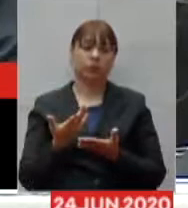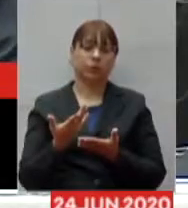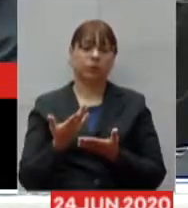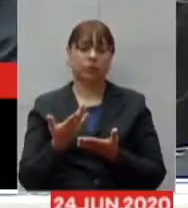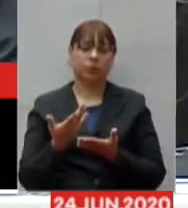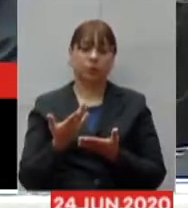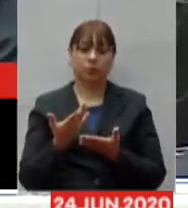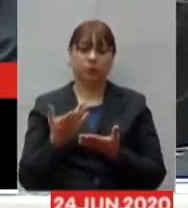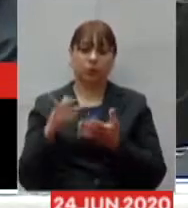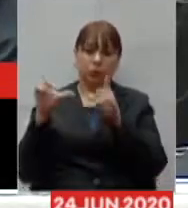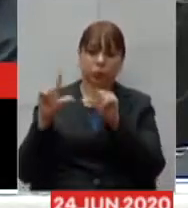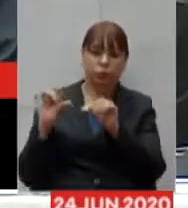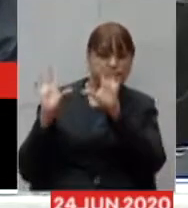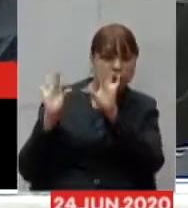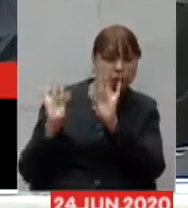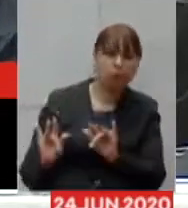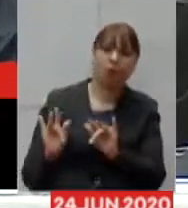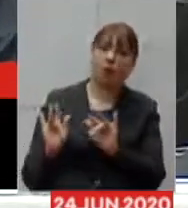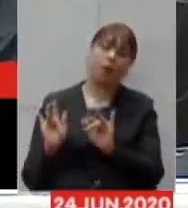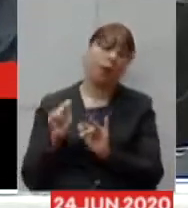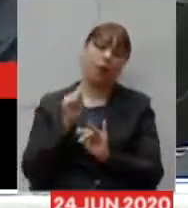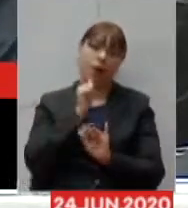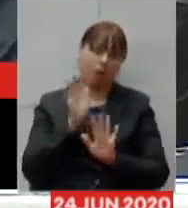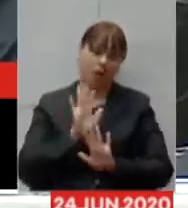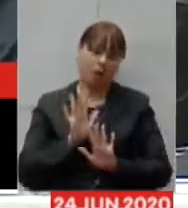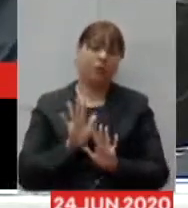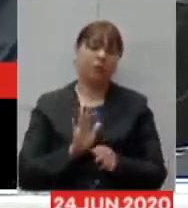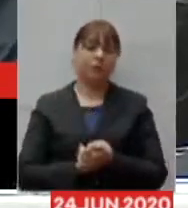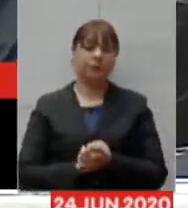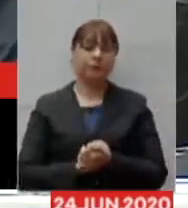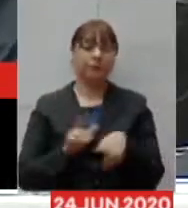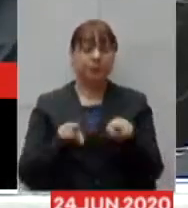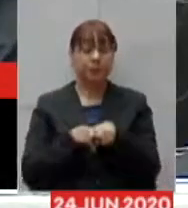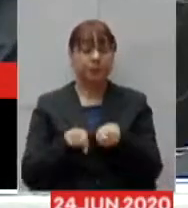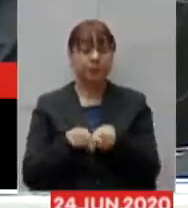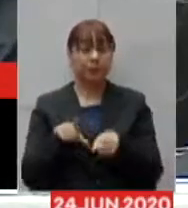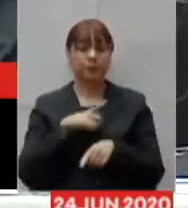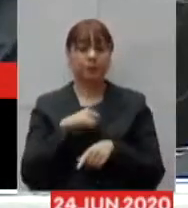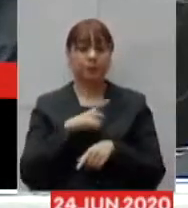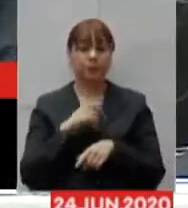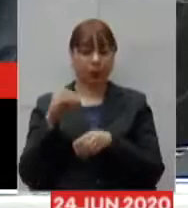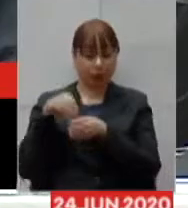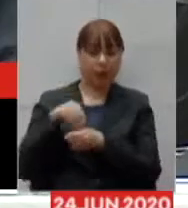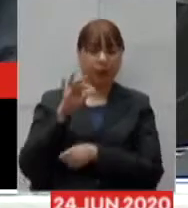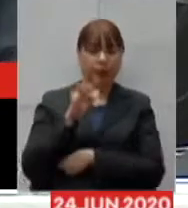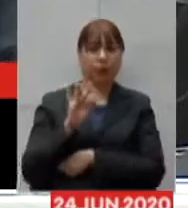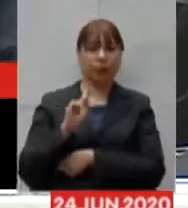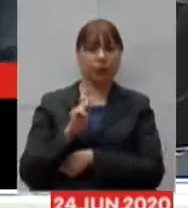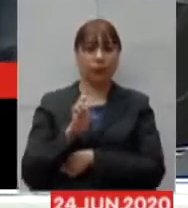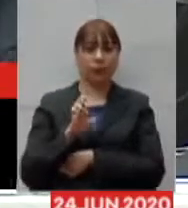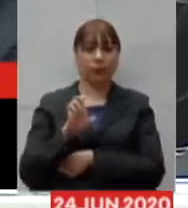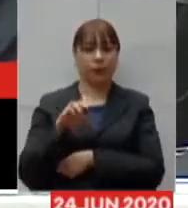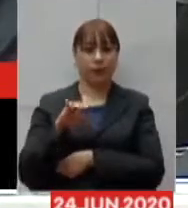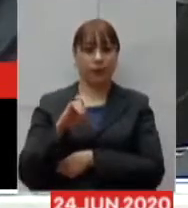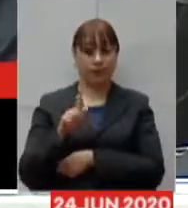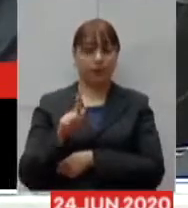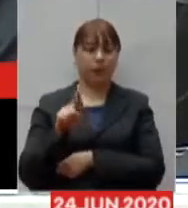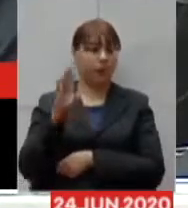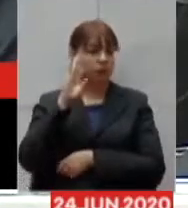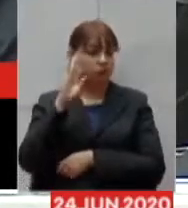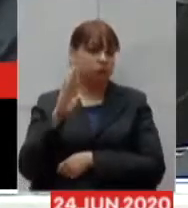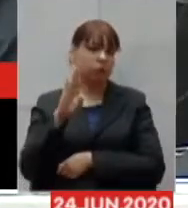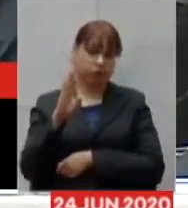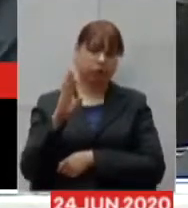desabastecimento nesse momento além disso nós temos junto na FEMIG que é diretamente o órgão do